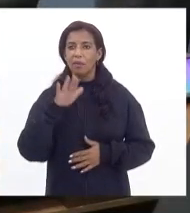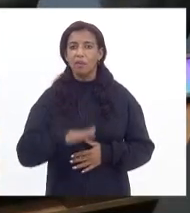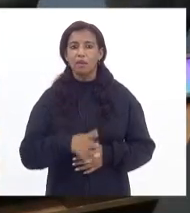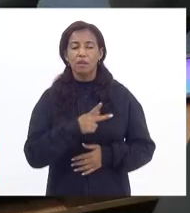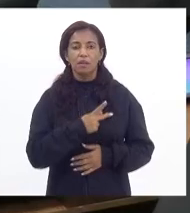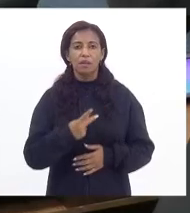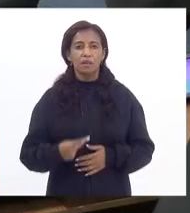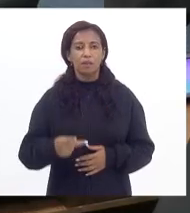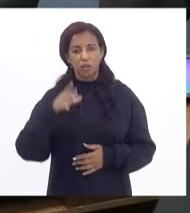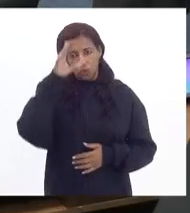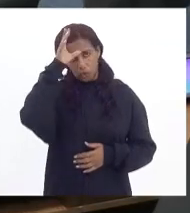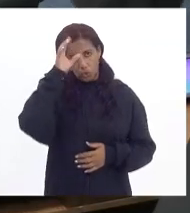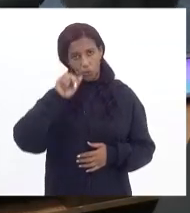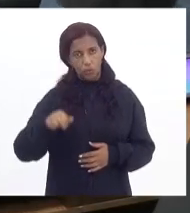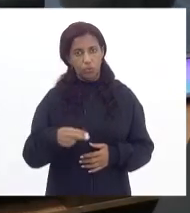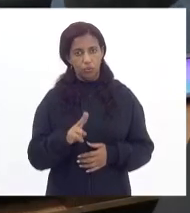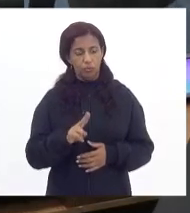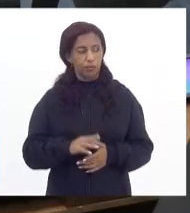presidente Tia Ju.